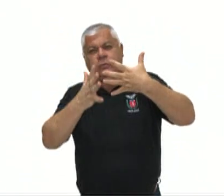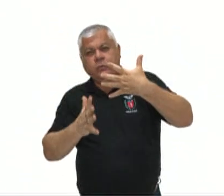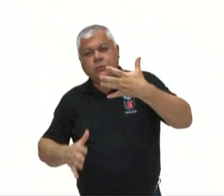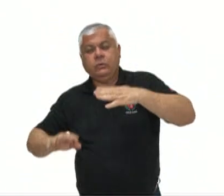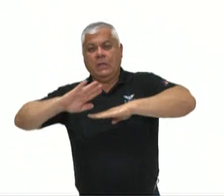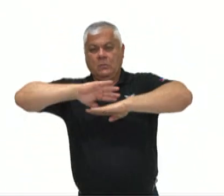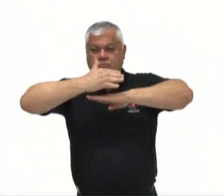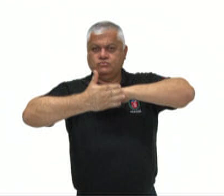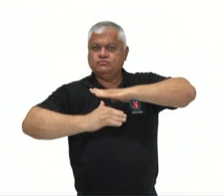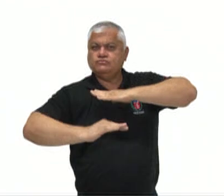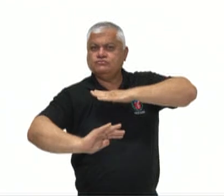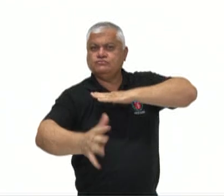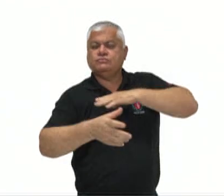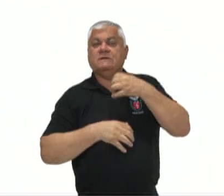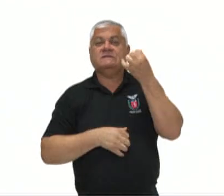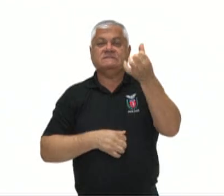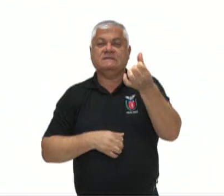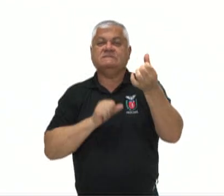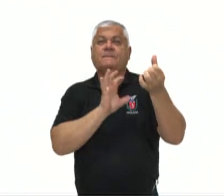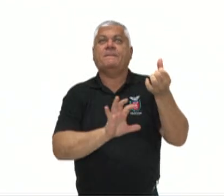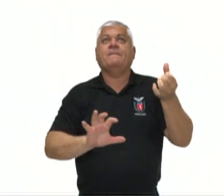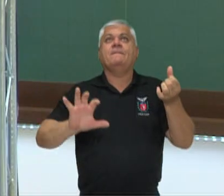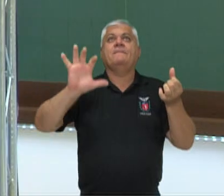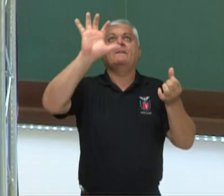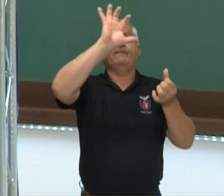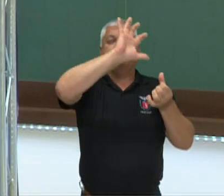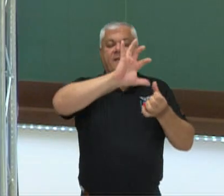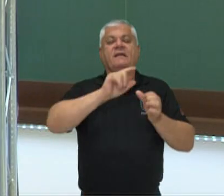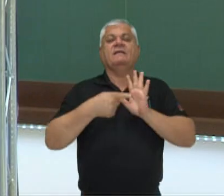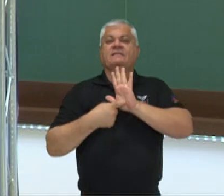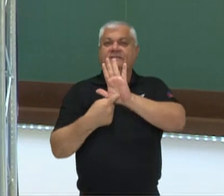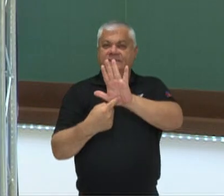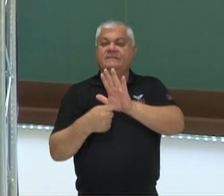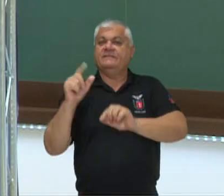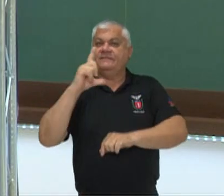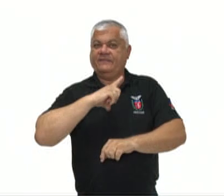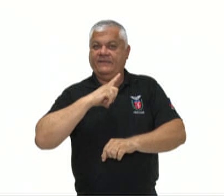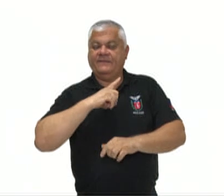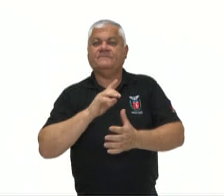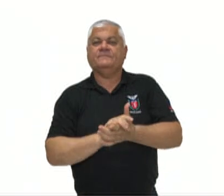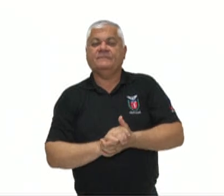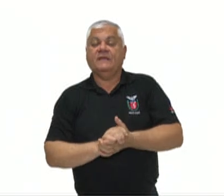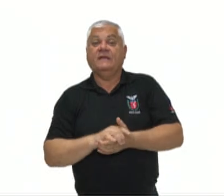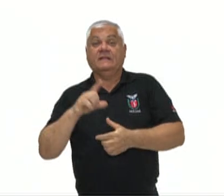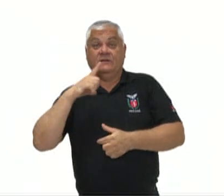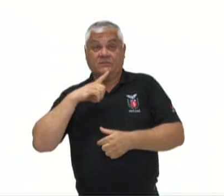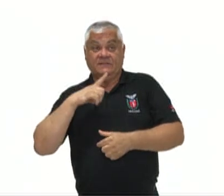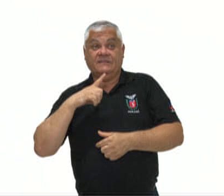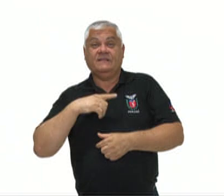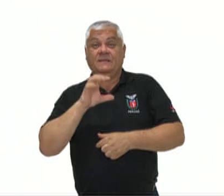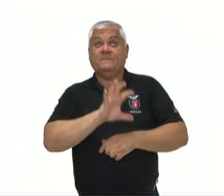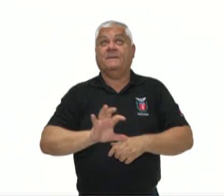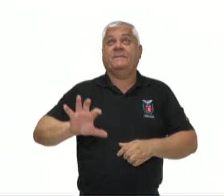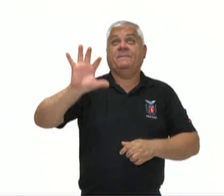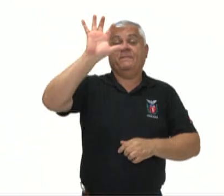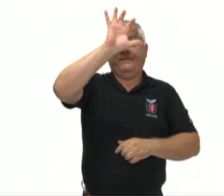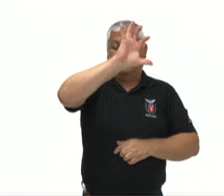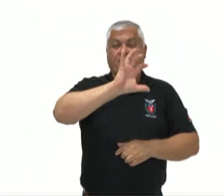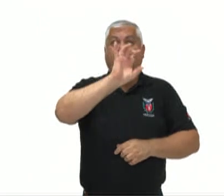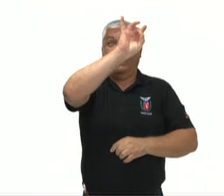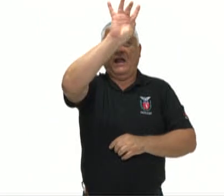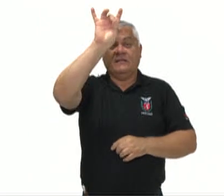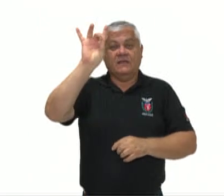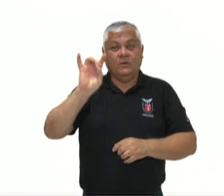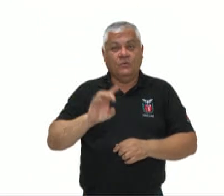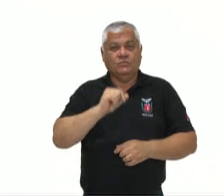distribuídos pelo território brasileiro conforme você pode ver na imagem que está aparecendo na sua tela. Então nós temos essa disposição dos biomas